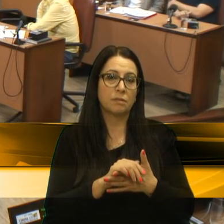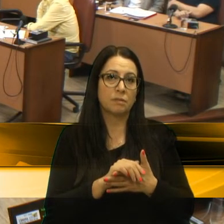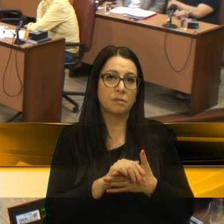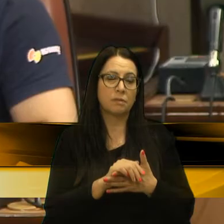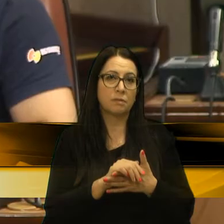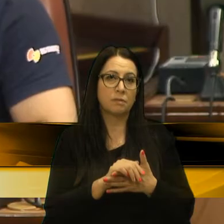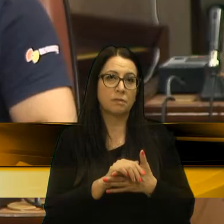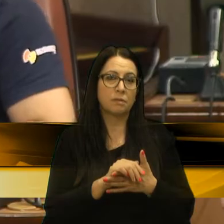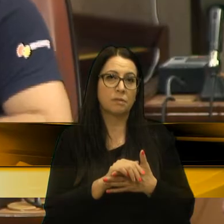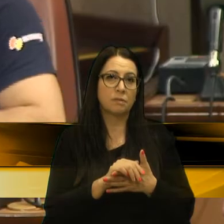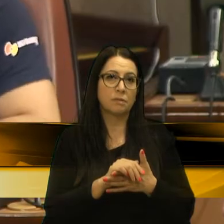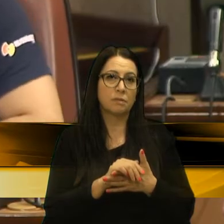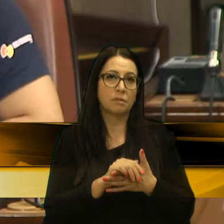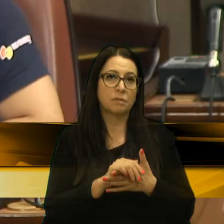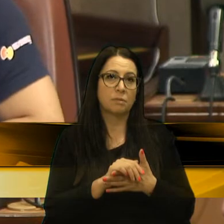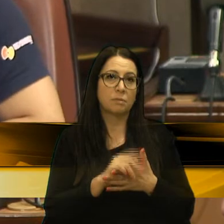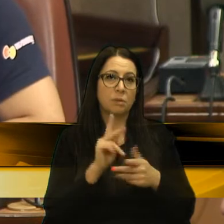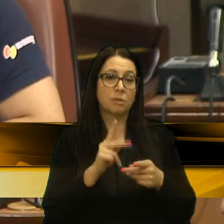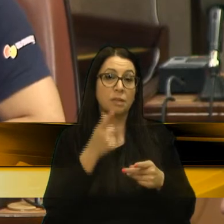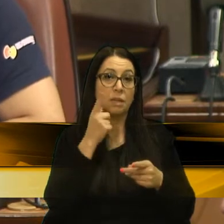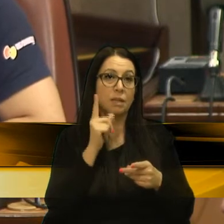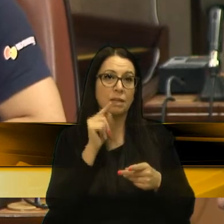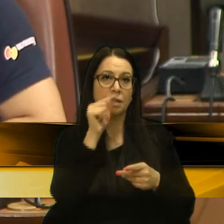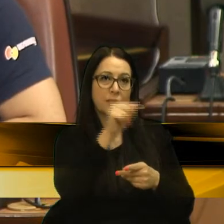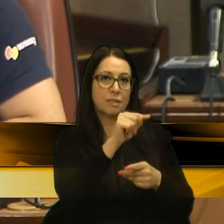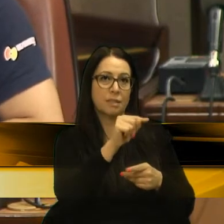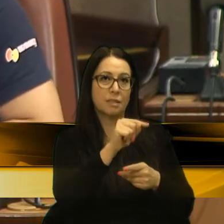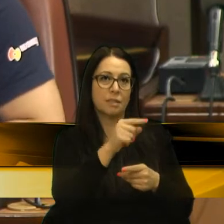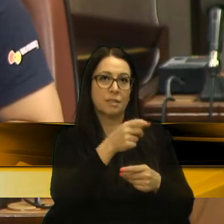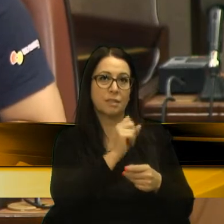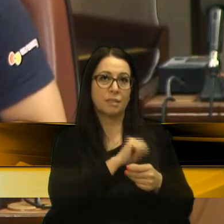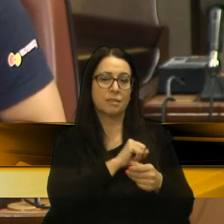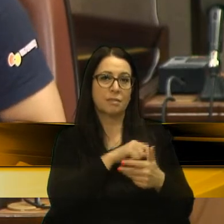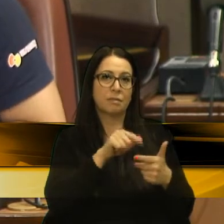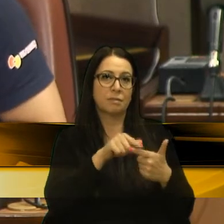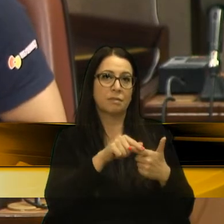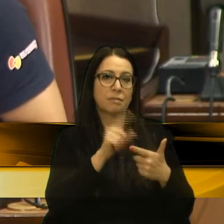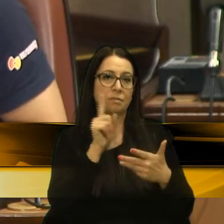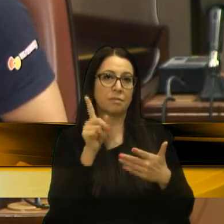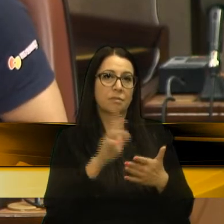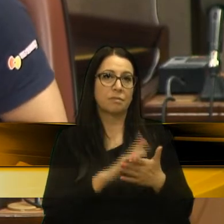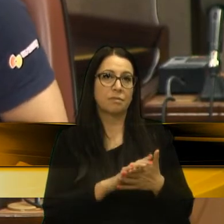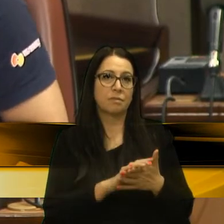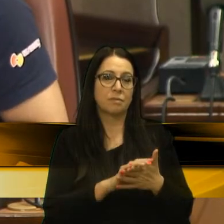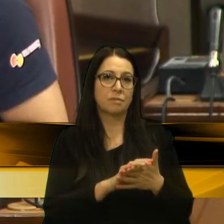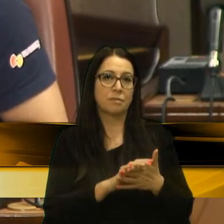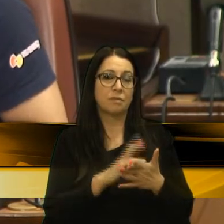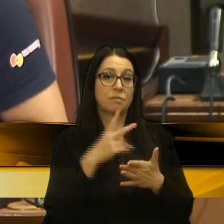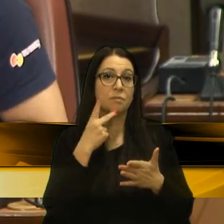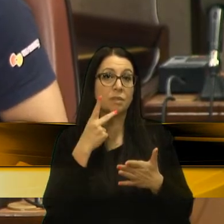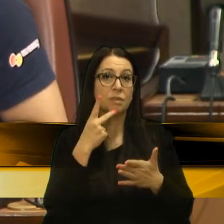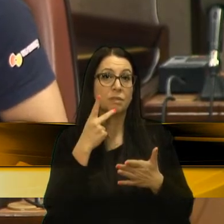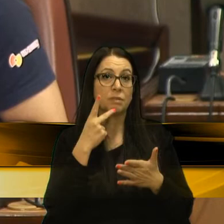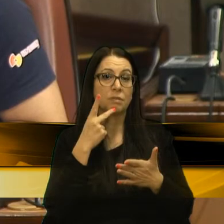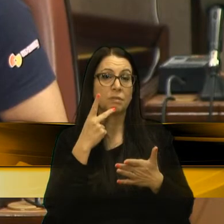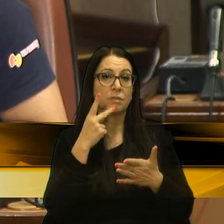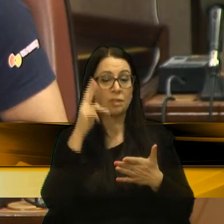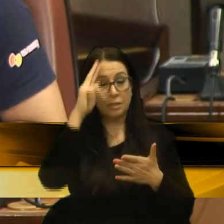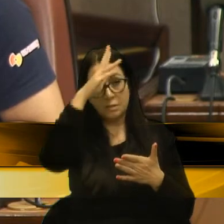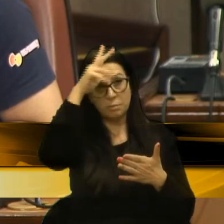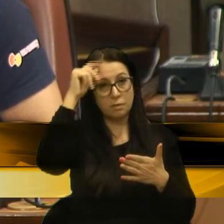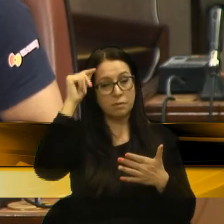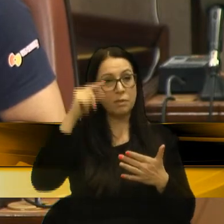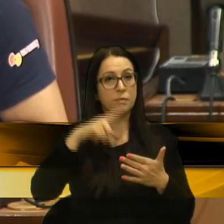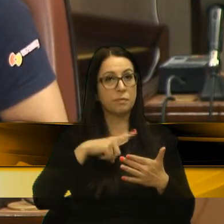Tem gente que ganha do senhor, né? Na maldade. Mas eu quero dizer o seguinte, vereador, o que esse prefeito tem,